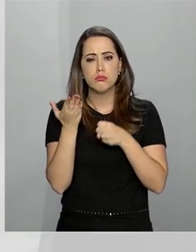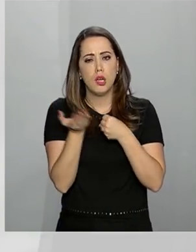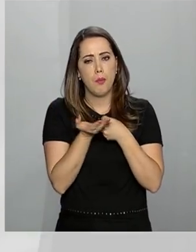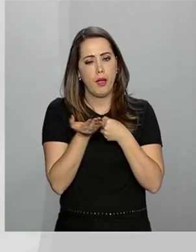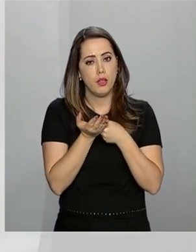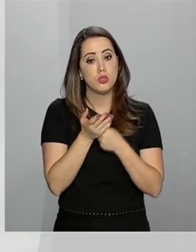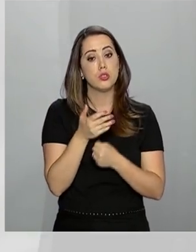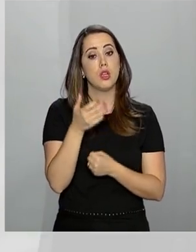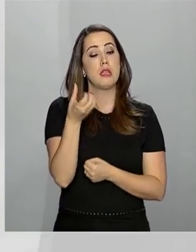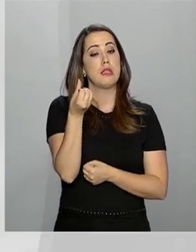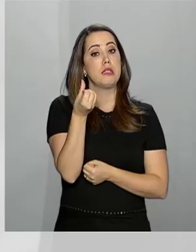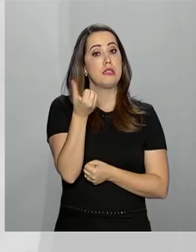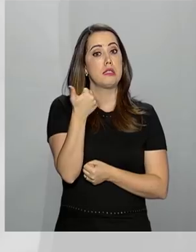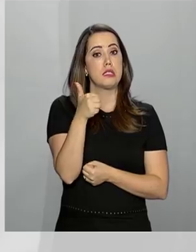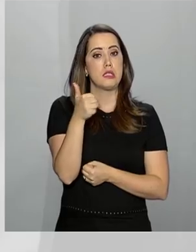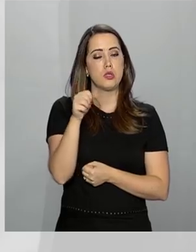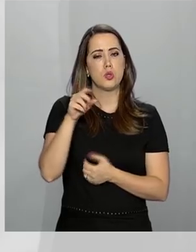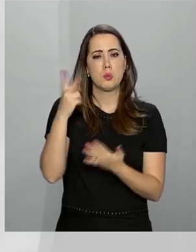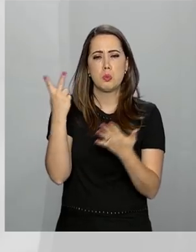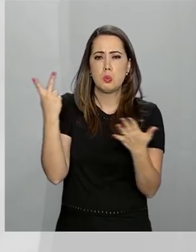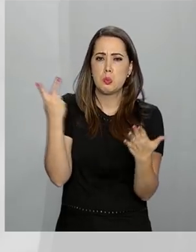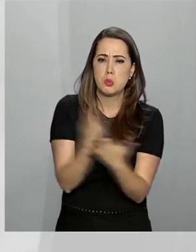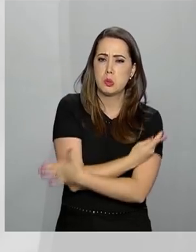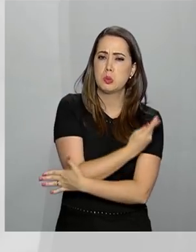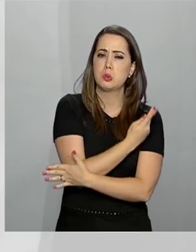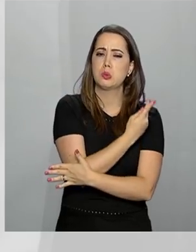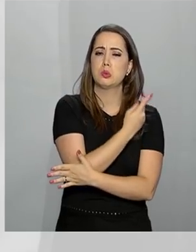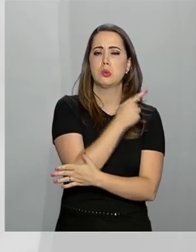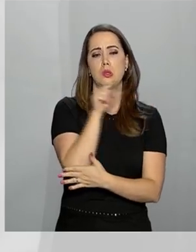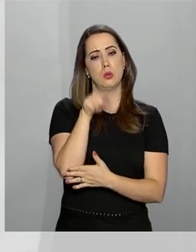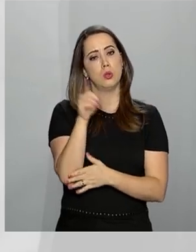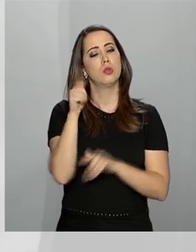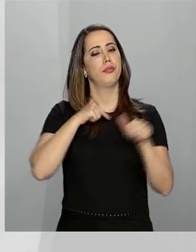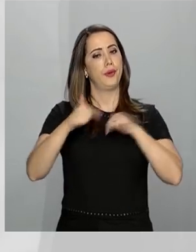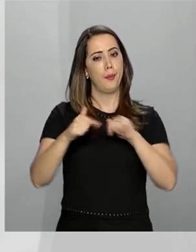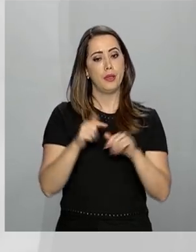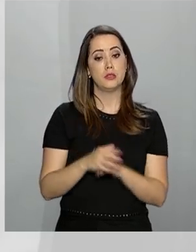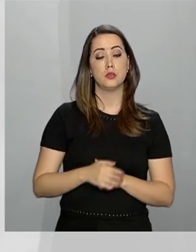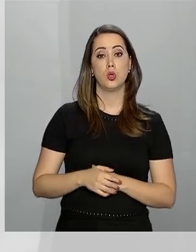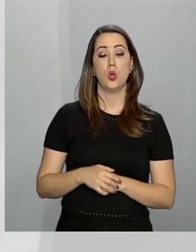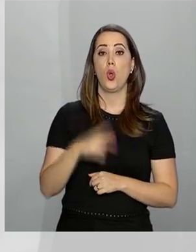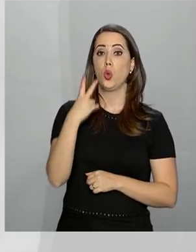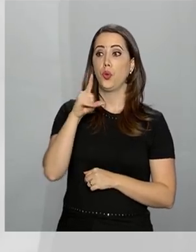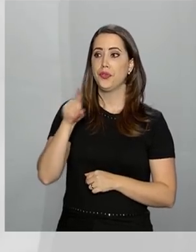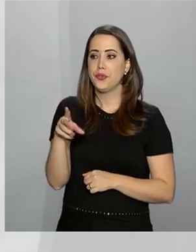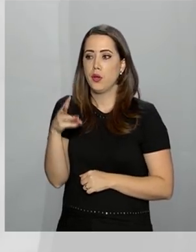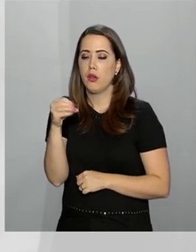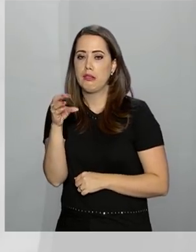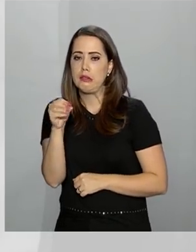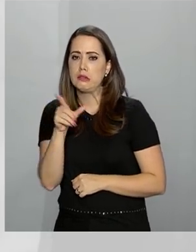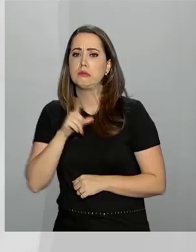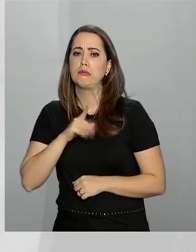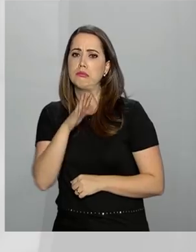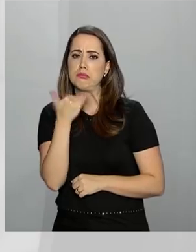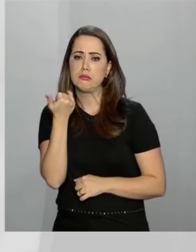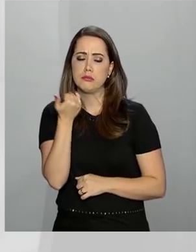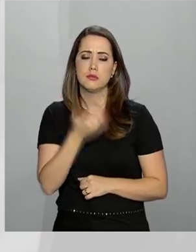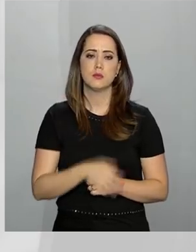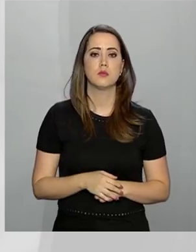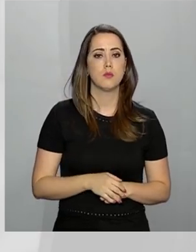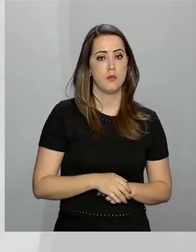611 mil acidentes de trabalho por ano. Desses, 2.300 resultaram em morte.